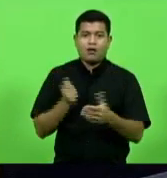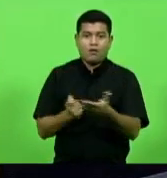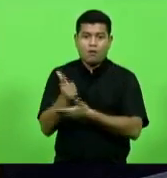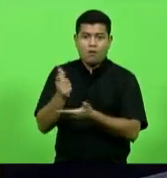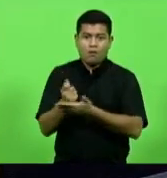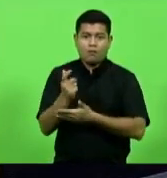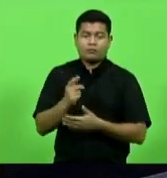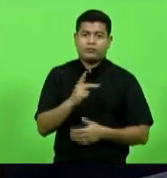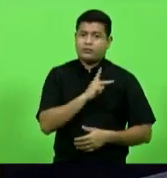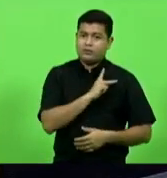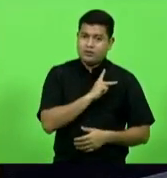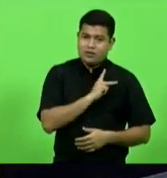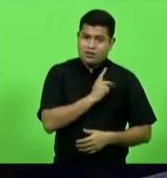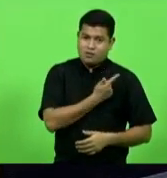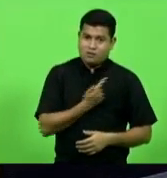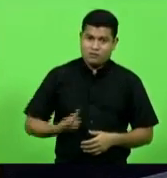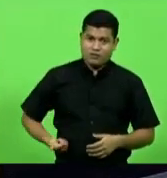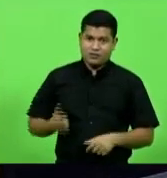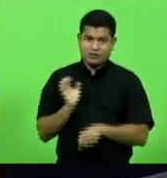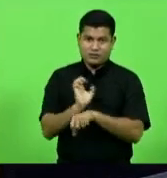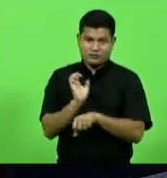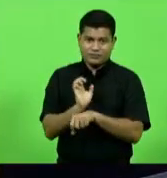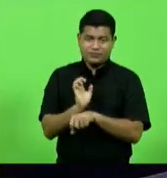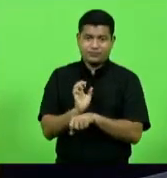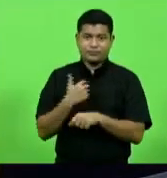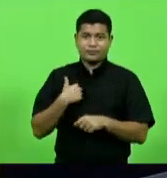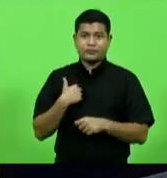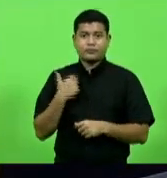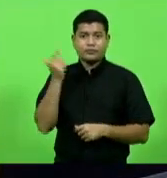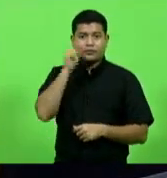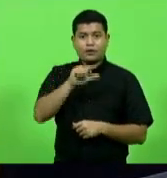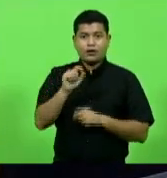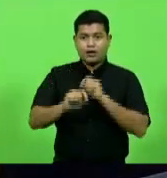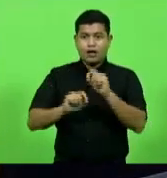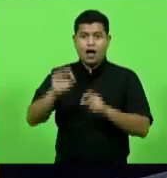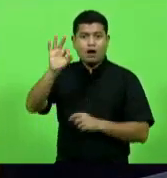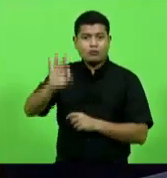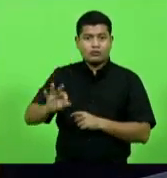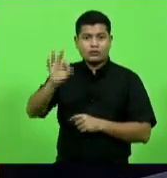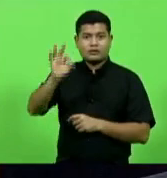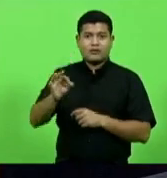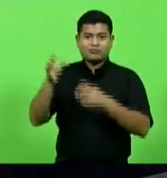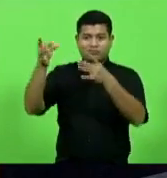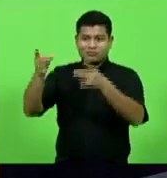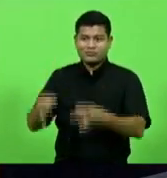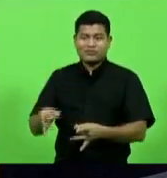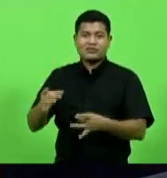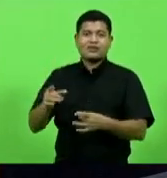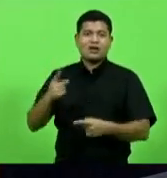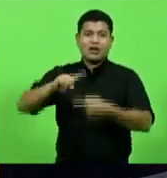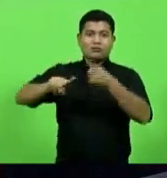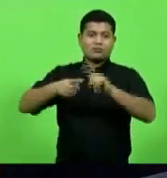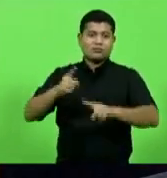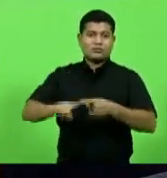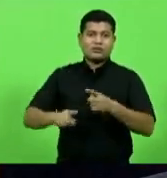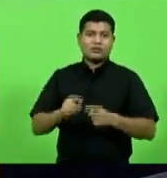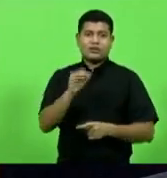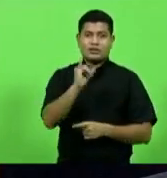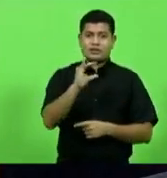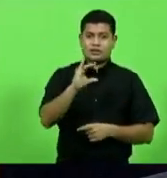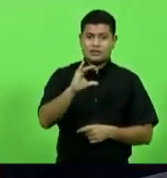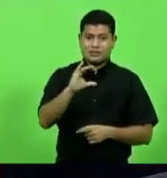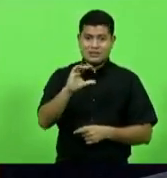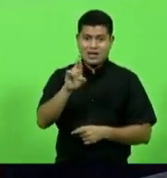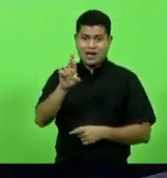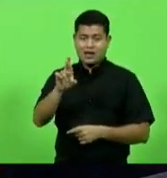potenciais fornecedores visando a cotação específica do objeto esse ICR é a intenção de